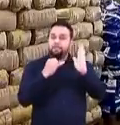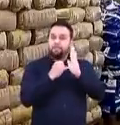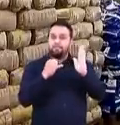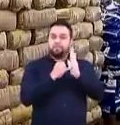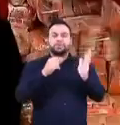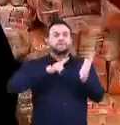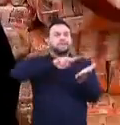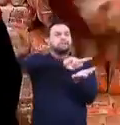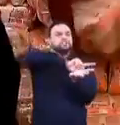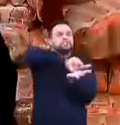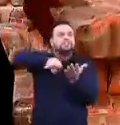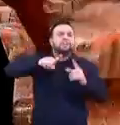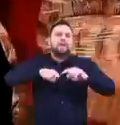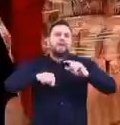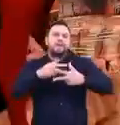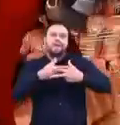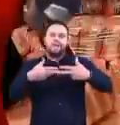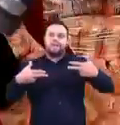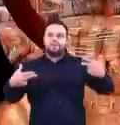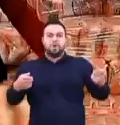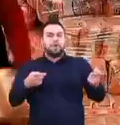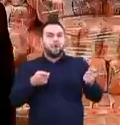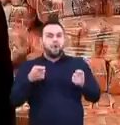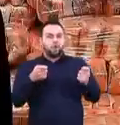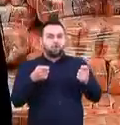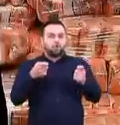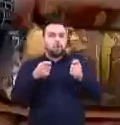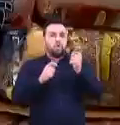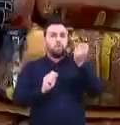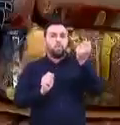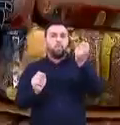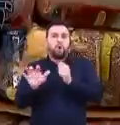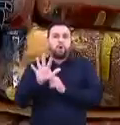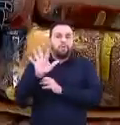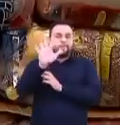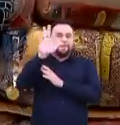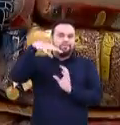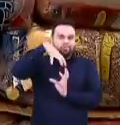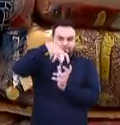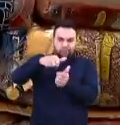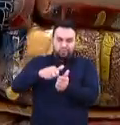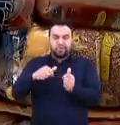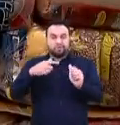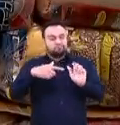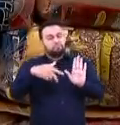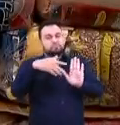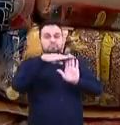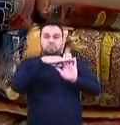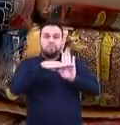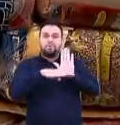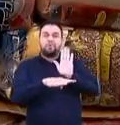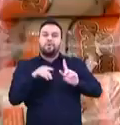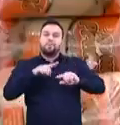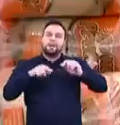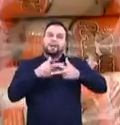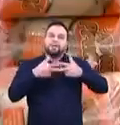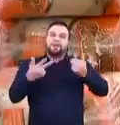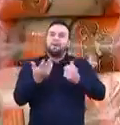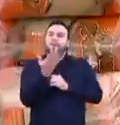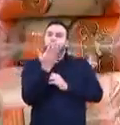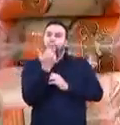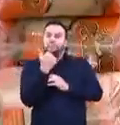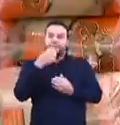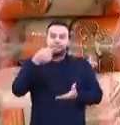importação de diversos produtos para conter o aumento mundial de preços. A lista inclui itens essenciais da cesta